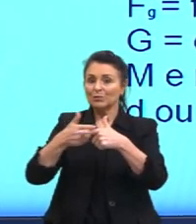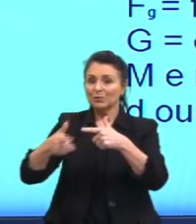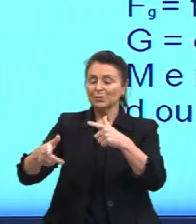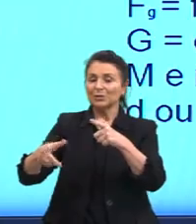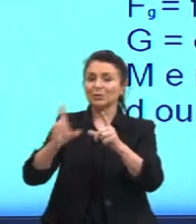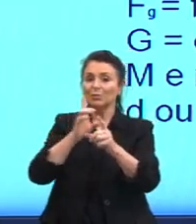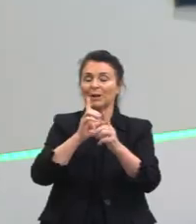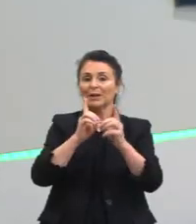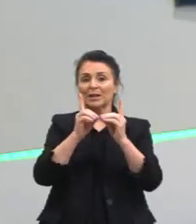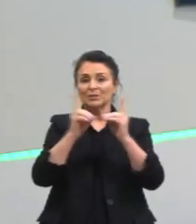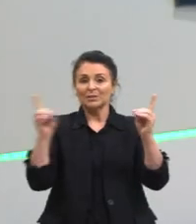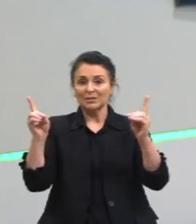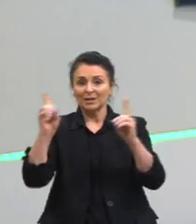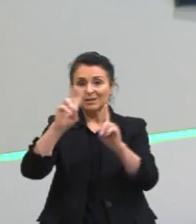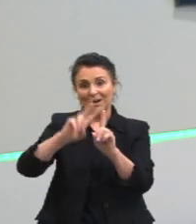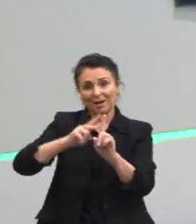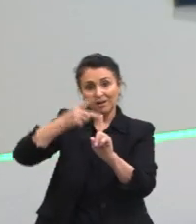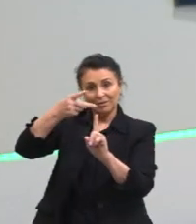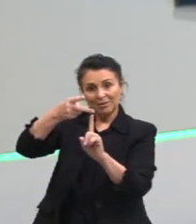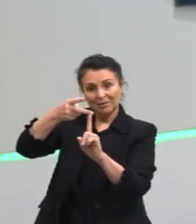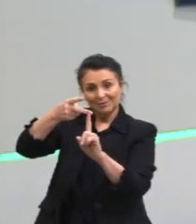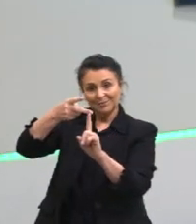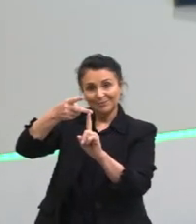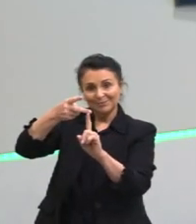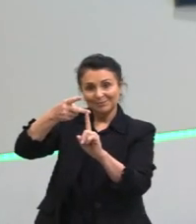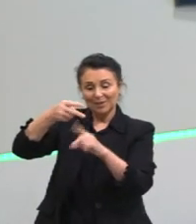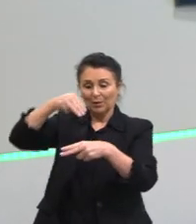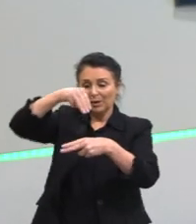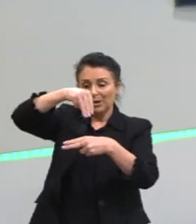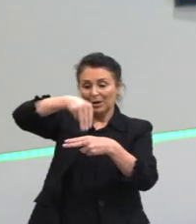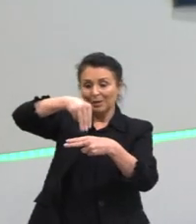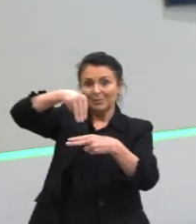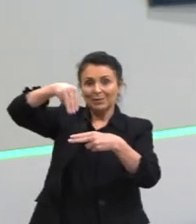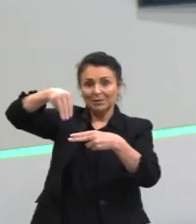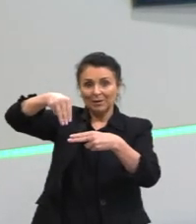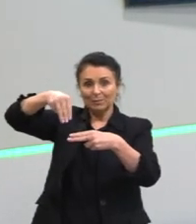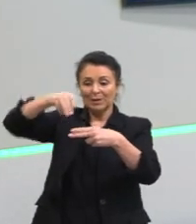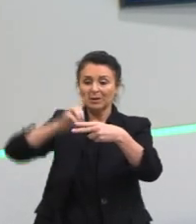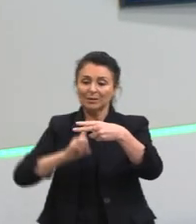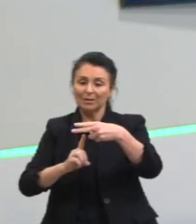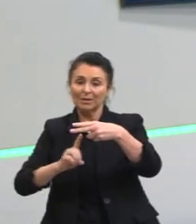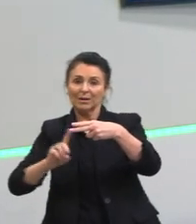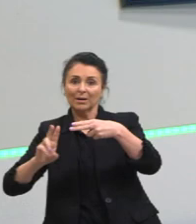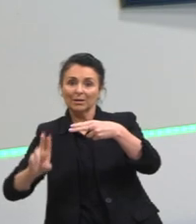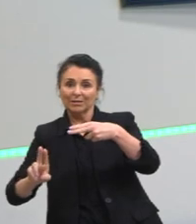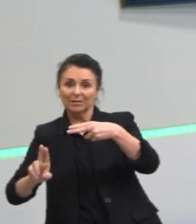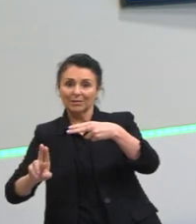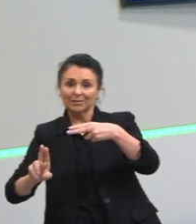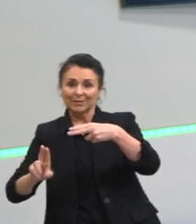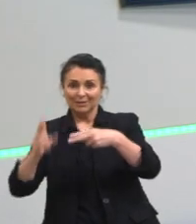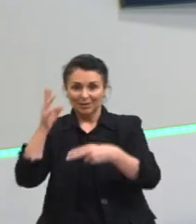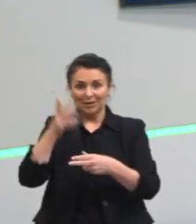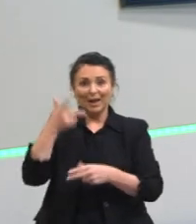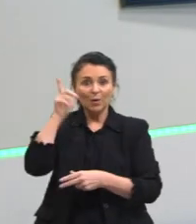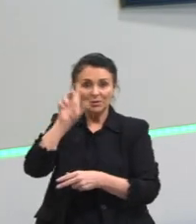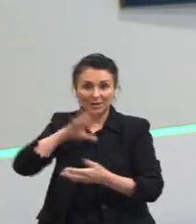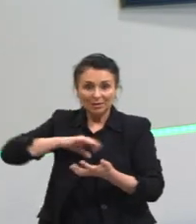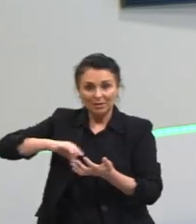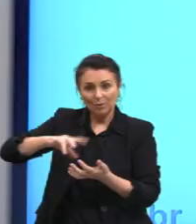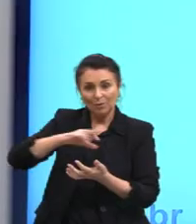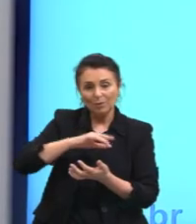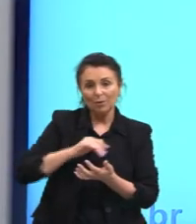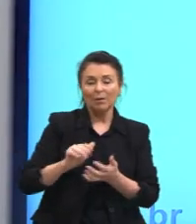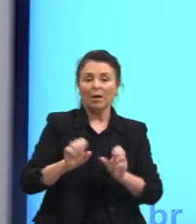distância entre os dois objetos. Então, para qualquer dois objetos que a gente tem, a gente consegue calcular a